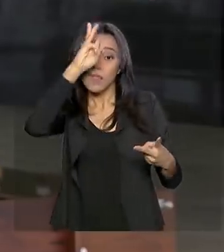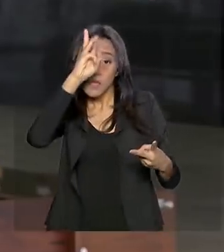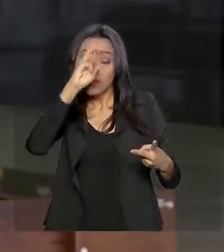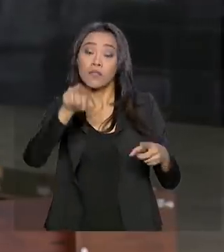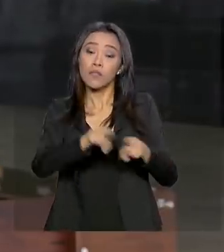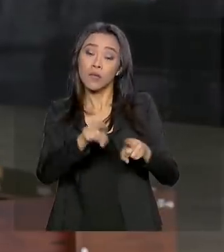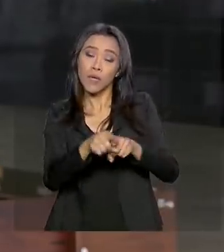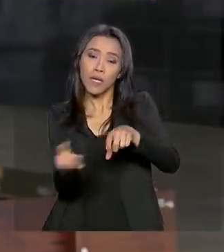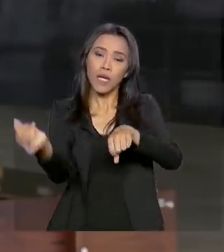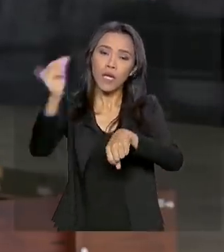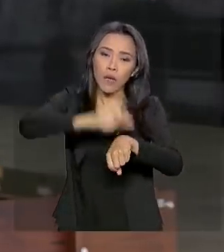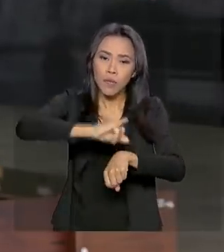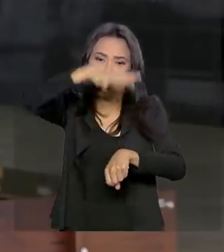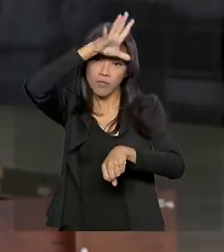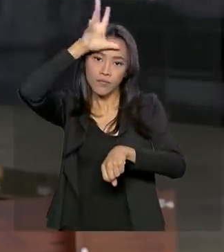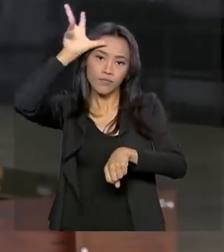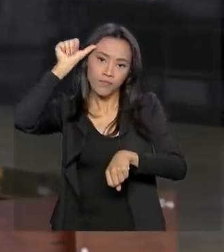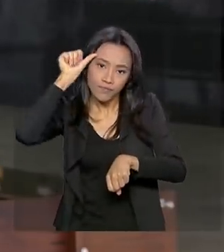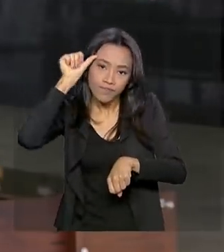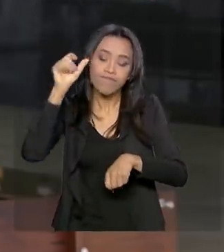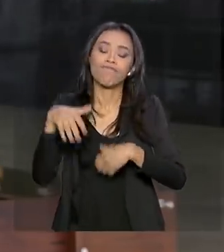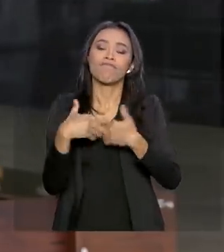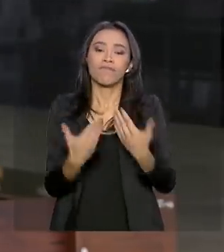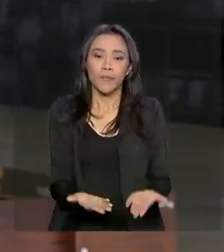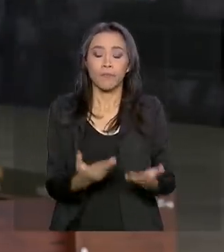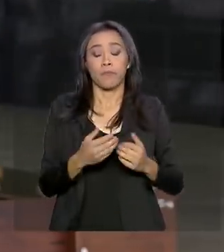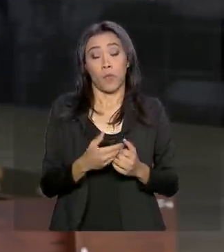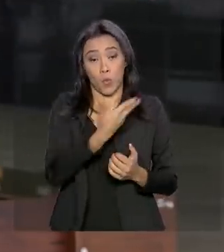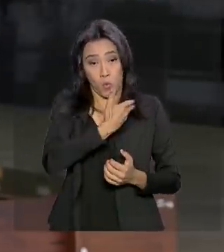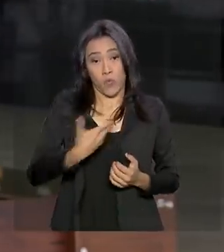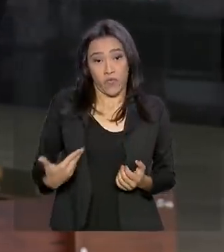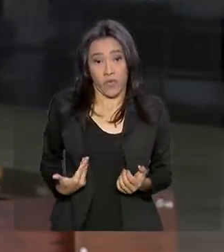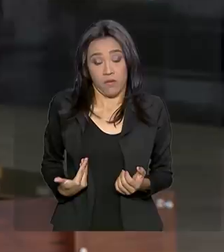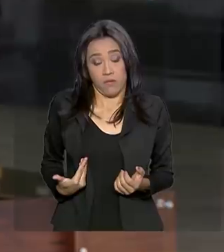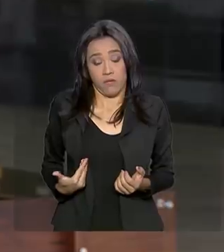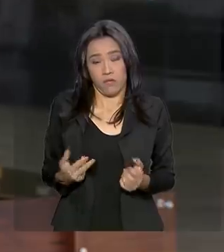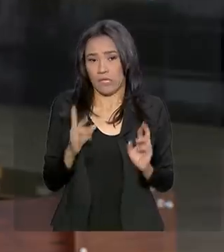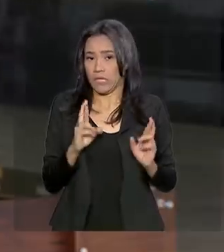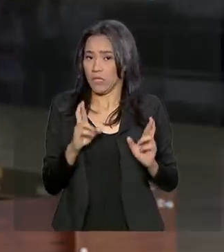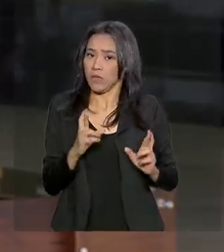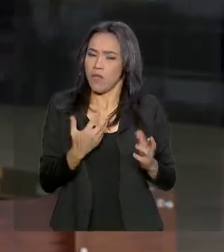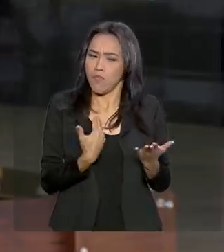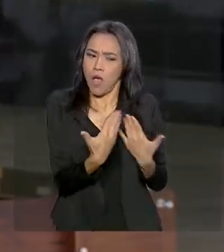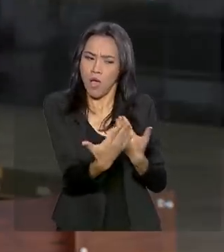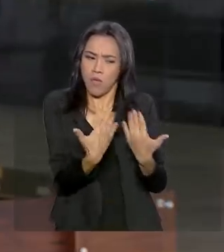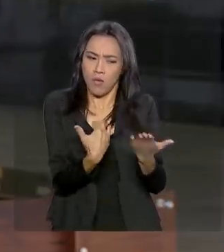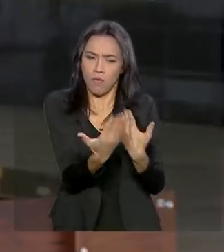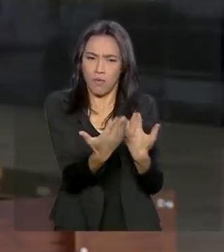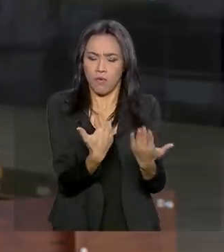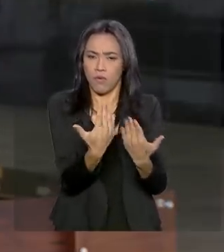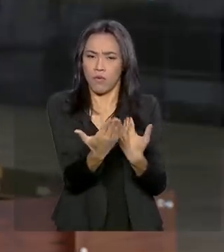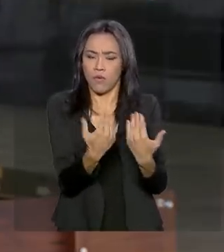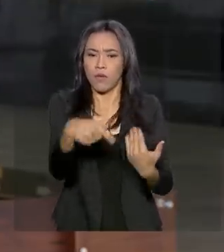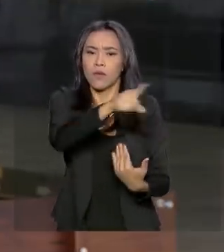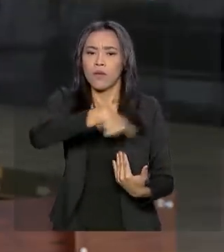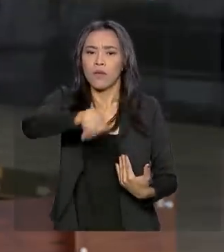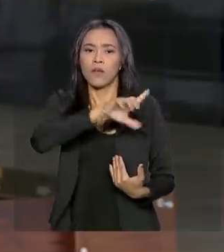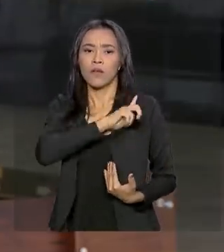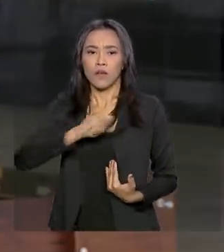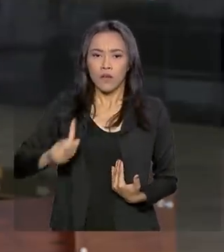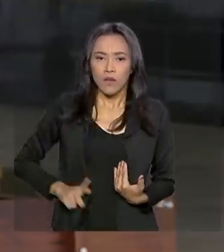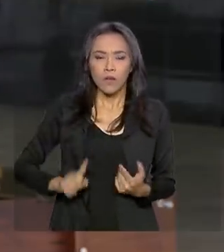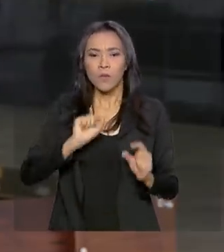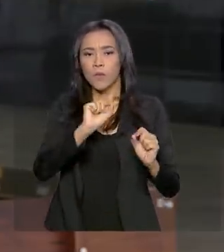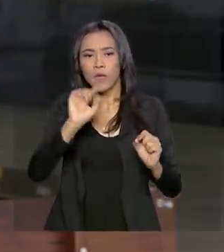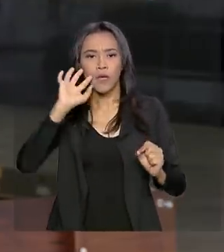Manaus, no Amazonas. O governo vai continuar, espera continuar esse diálogo com as autoridades locais na